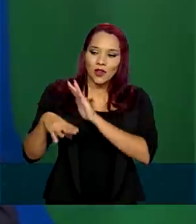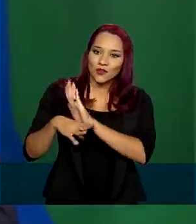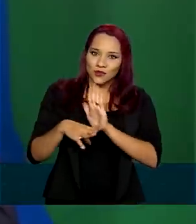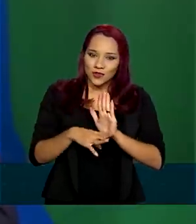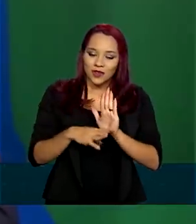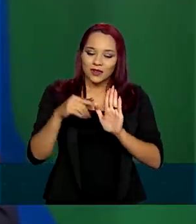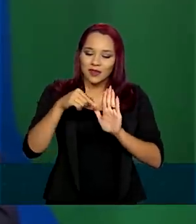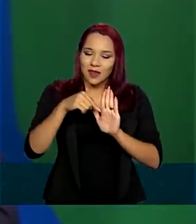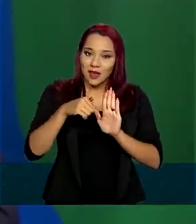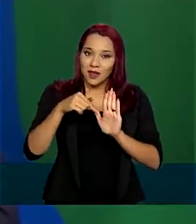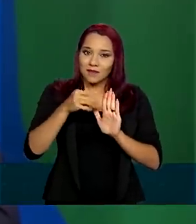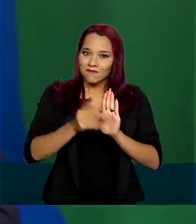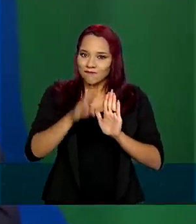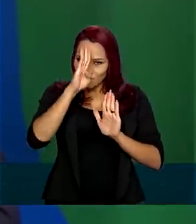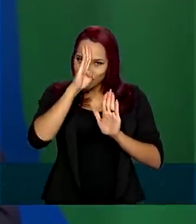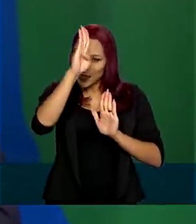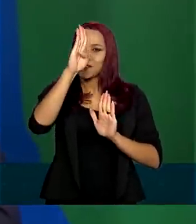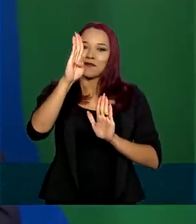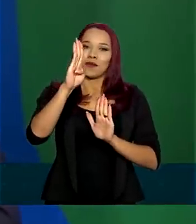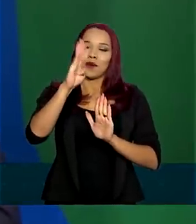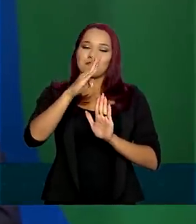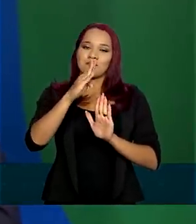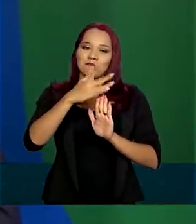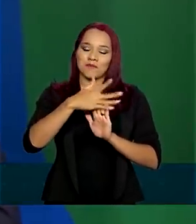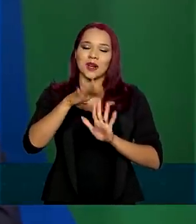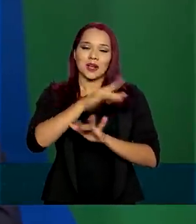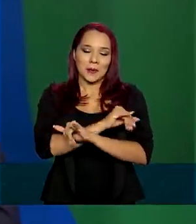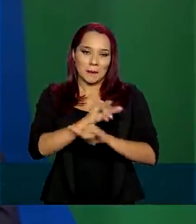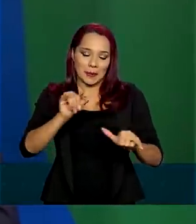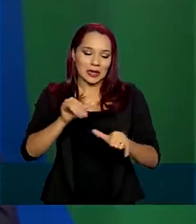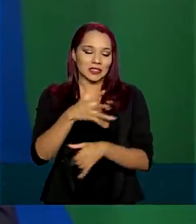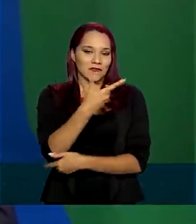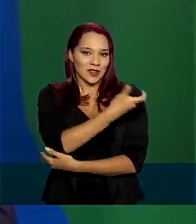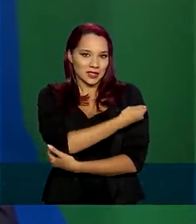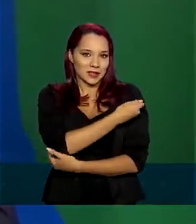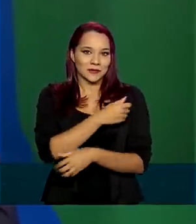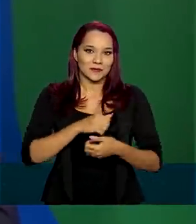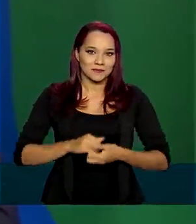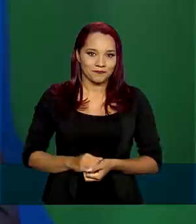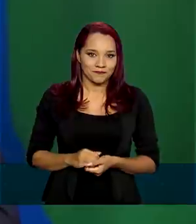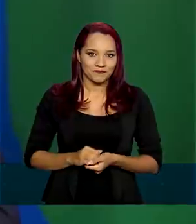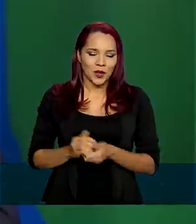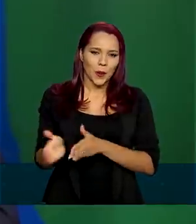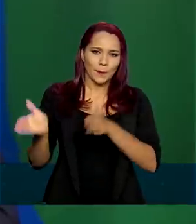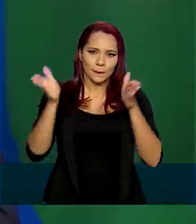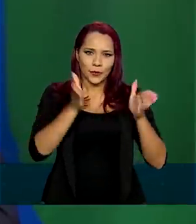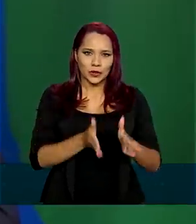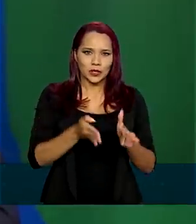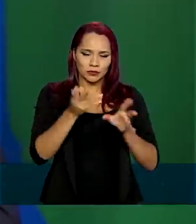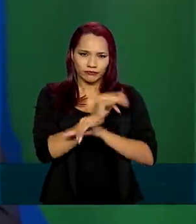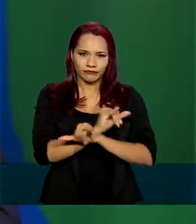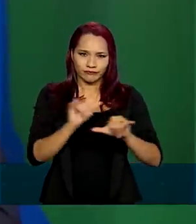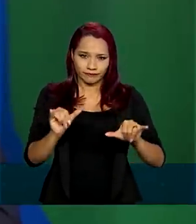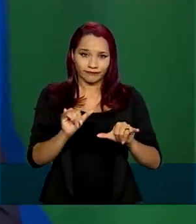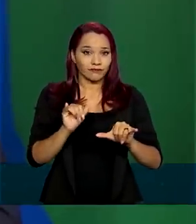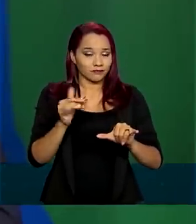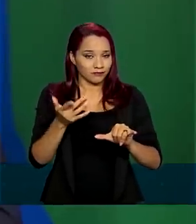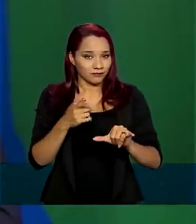foi colocada como prioritária aí na campanha de vacinação. E mudando um pouco de assunto, tirando um pouco o foco